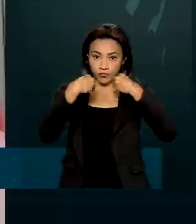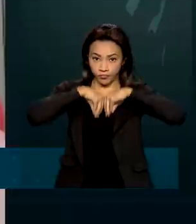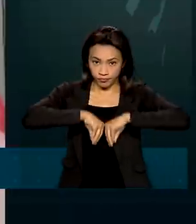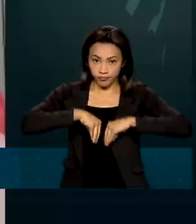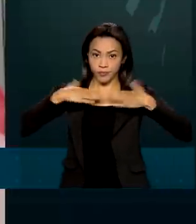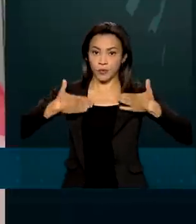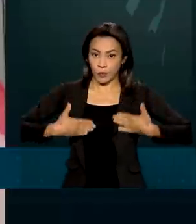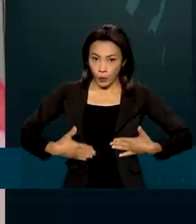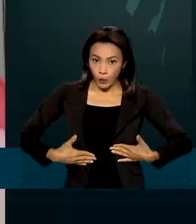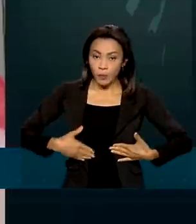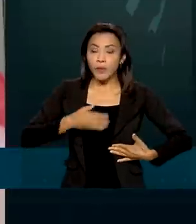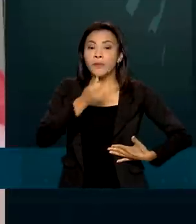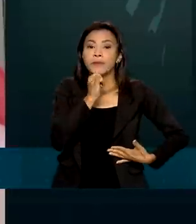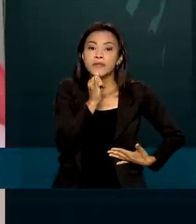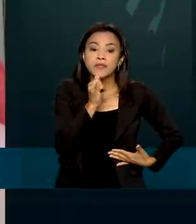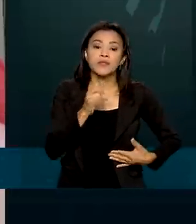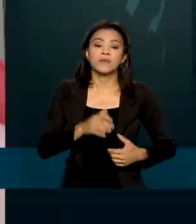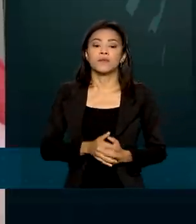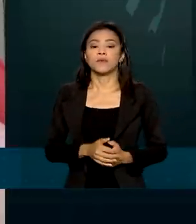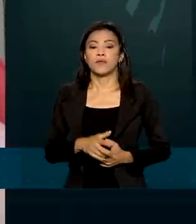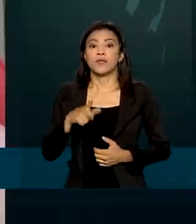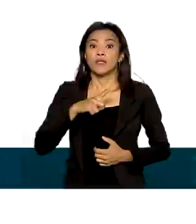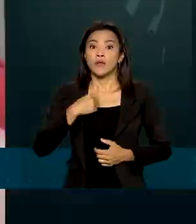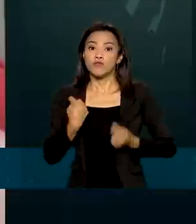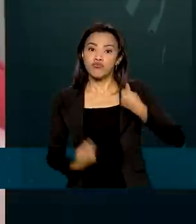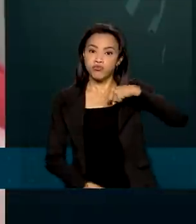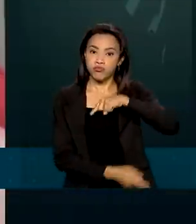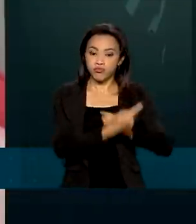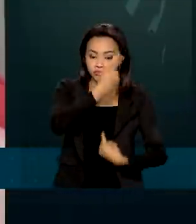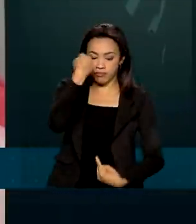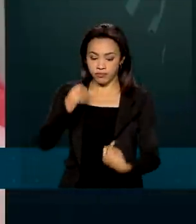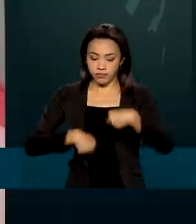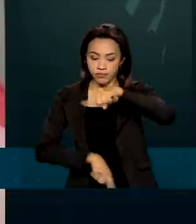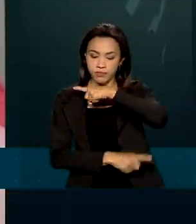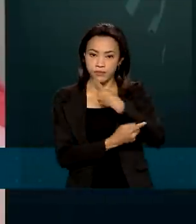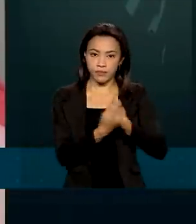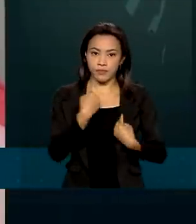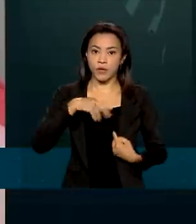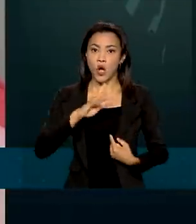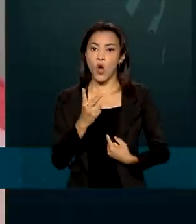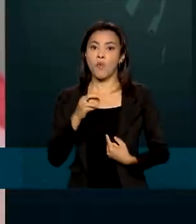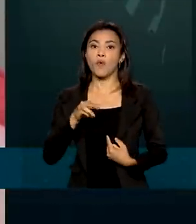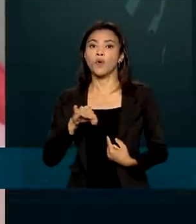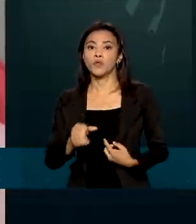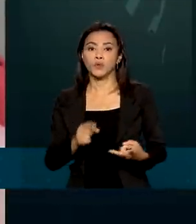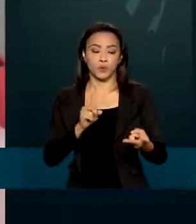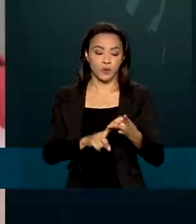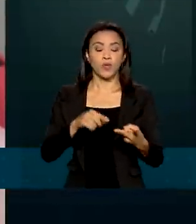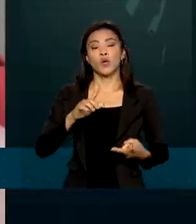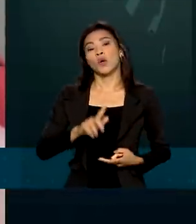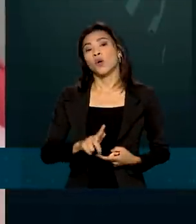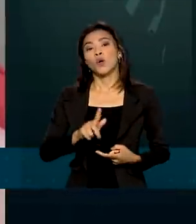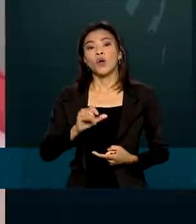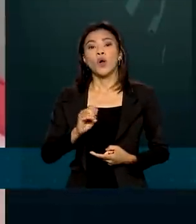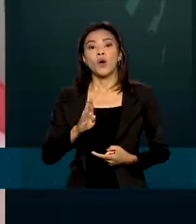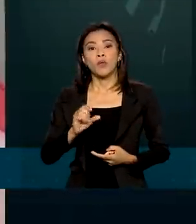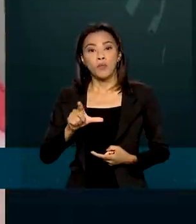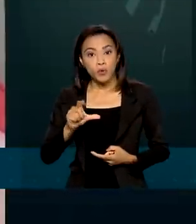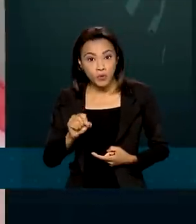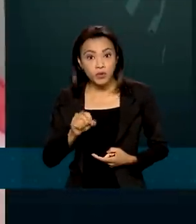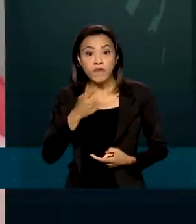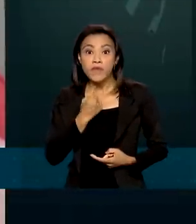como por exemplo, ele produz hormônios, estimula os glóbulos vermelhos do sangue. Ele faz o